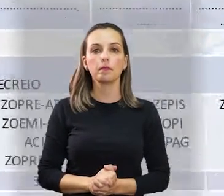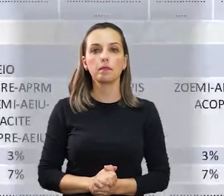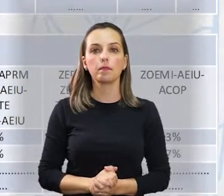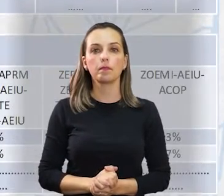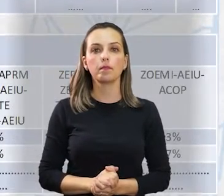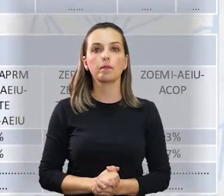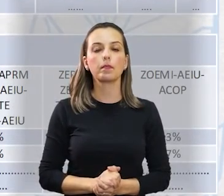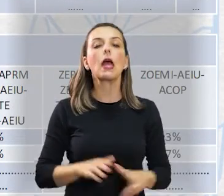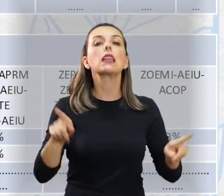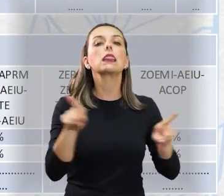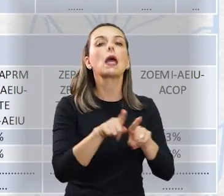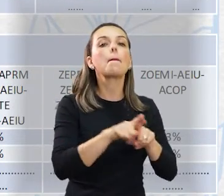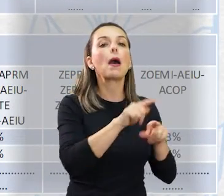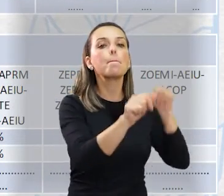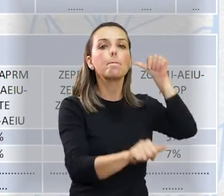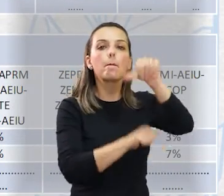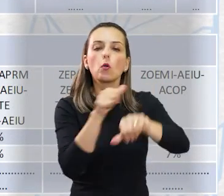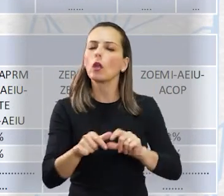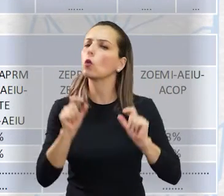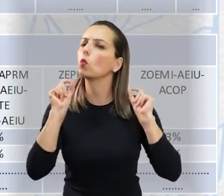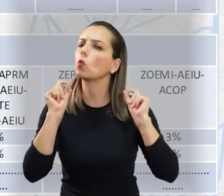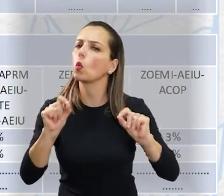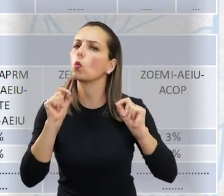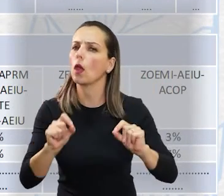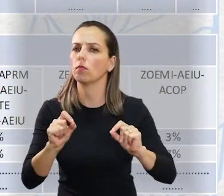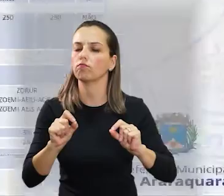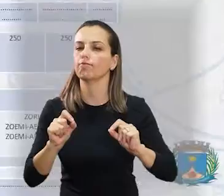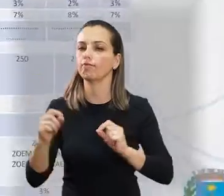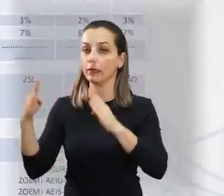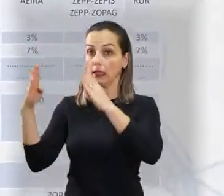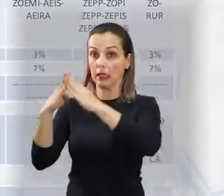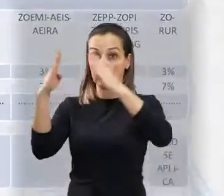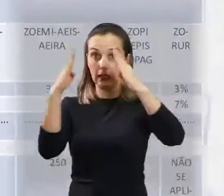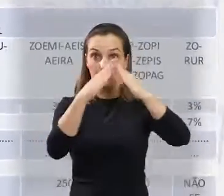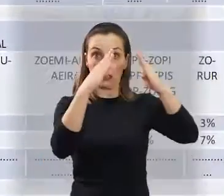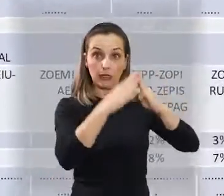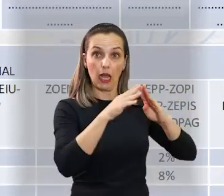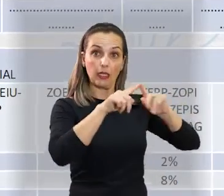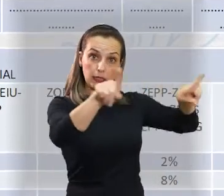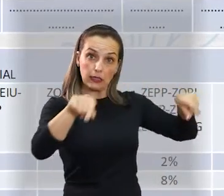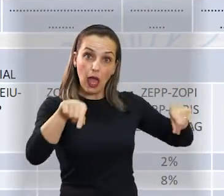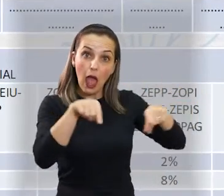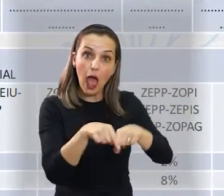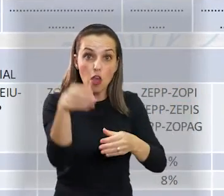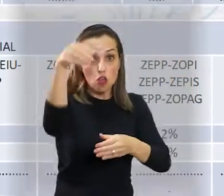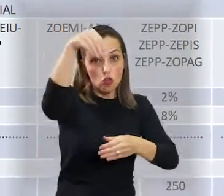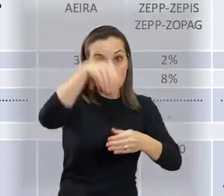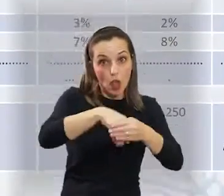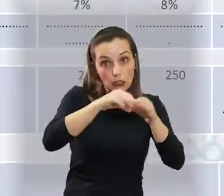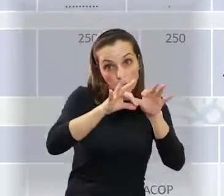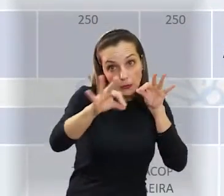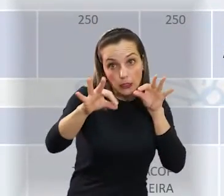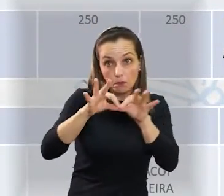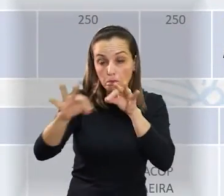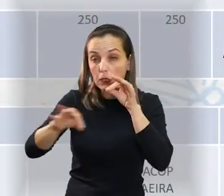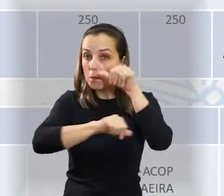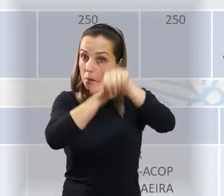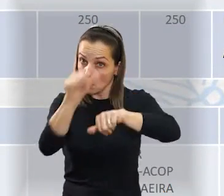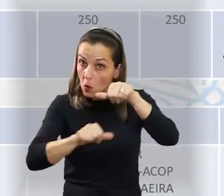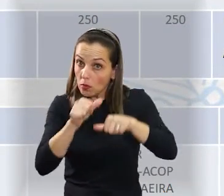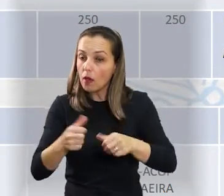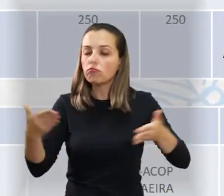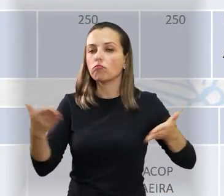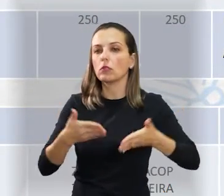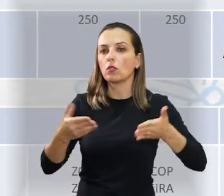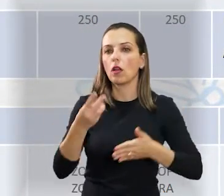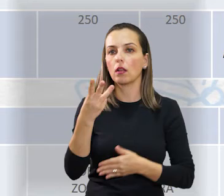de novos equipamentos públicos quando necessário. Outra modificação diz respeito ao tamanho mínimo de